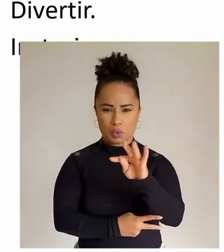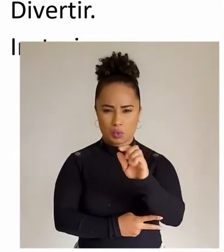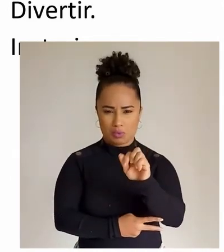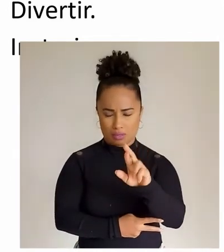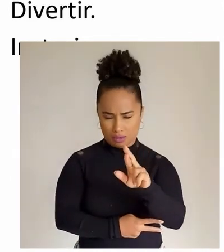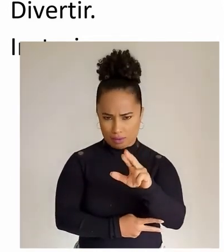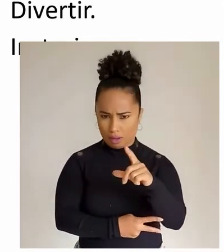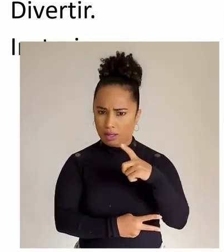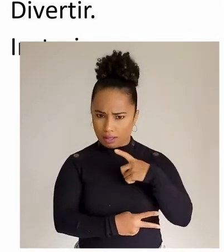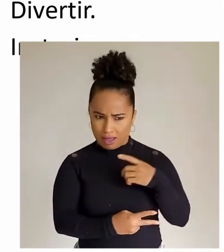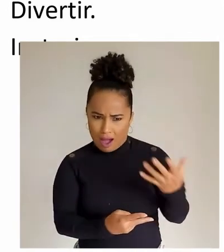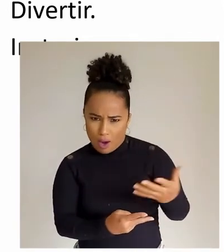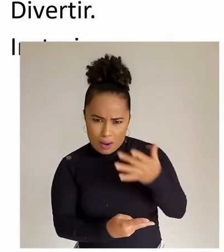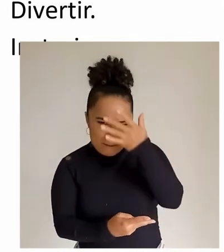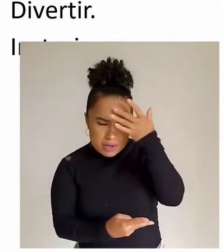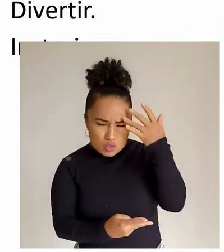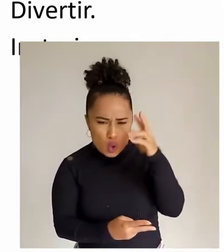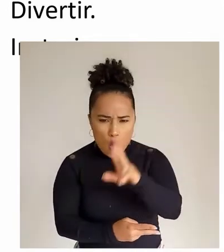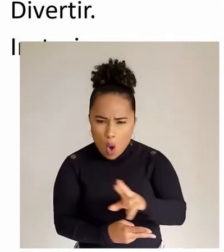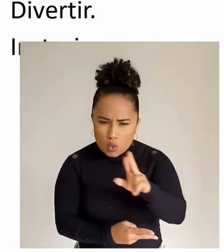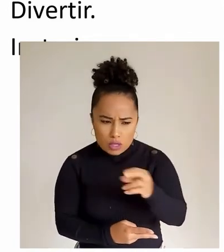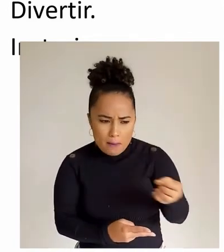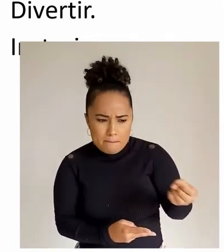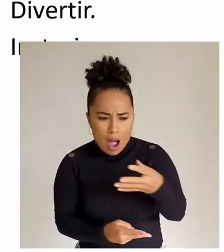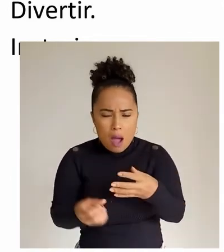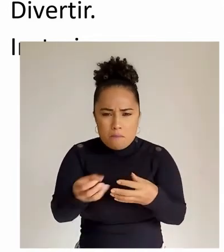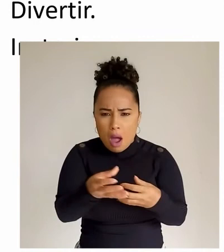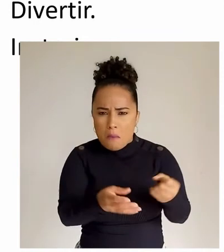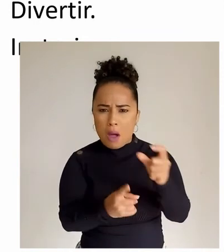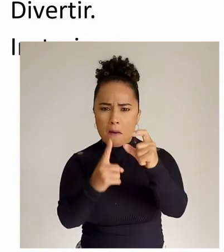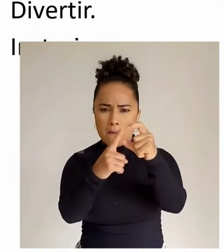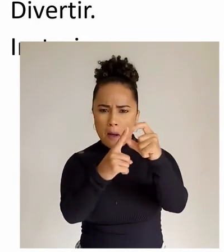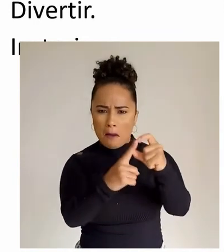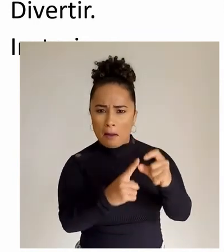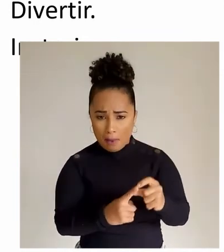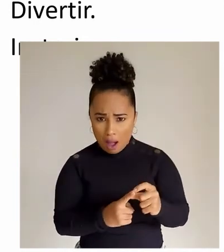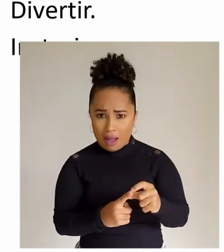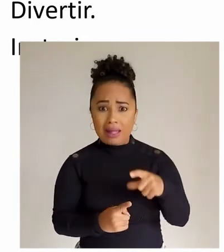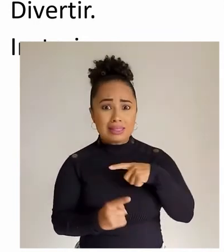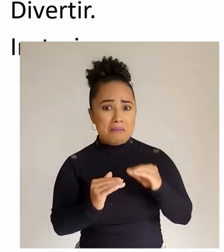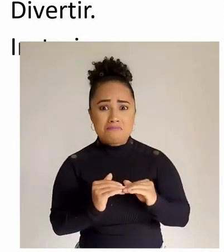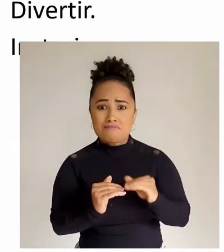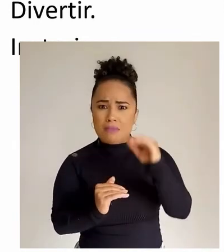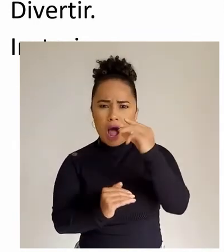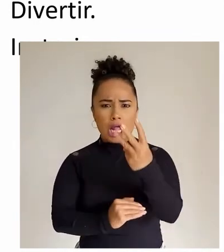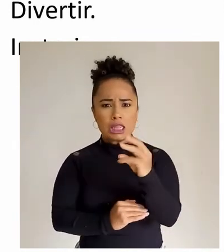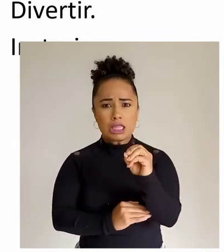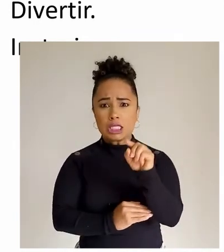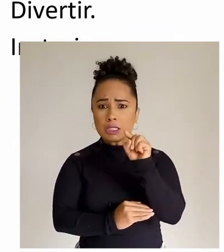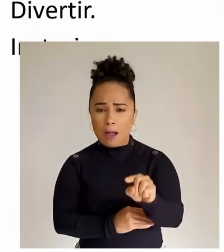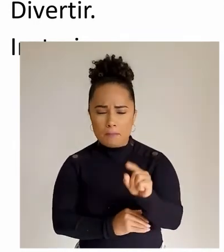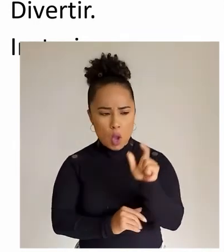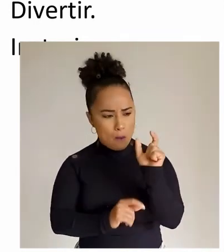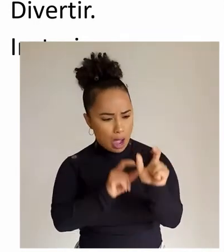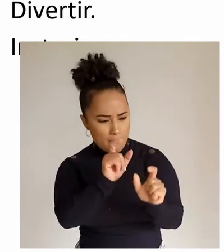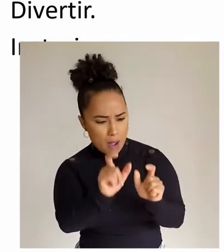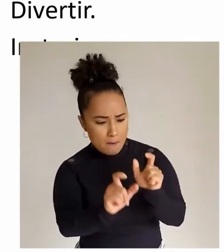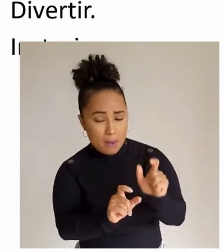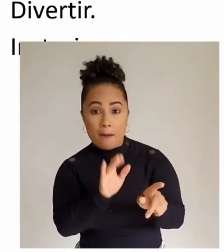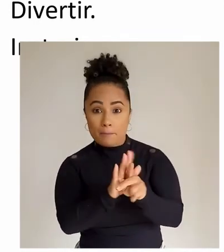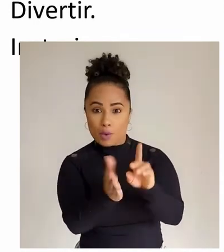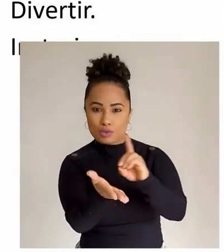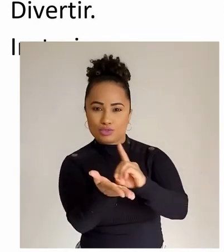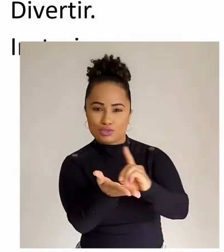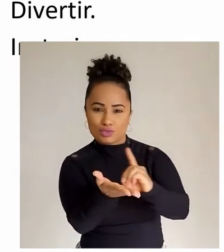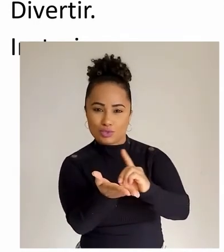outras expressões que circulam nas bocas das novas gerações estão entre os 30 mil verbetes do